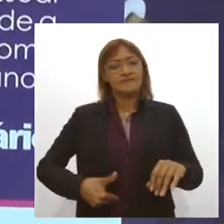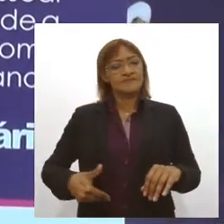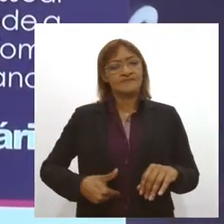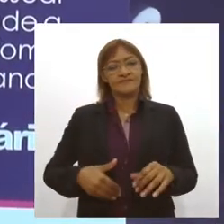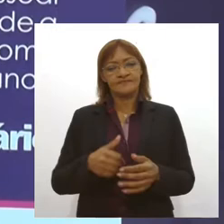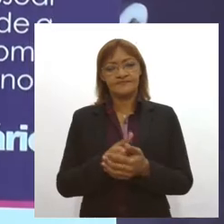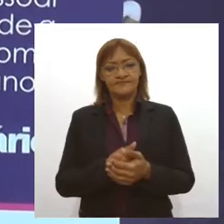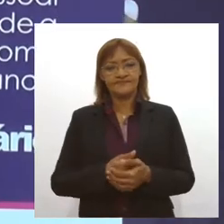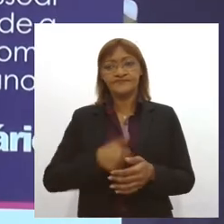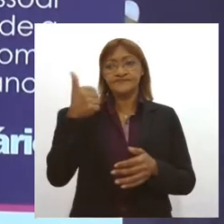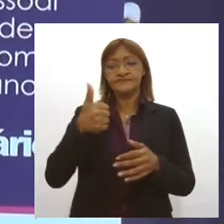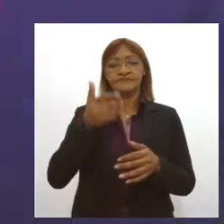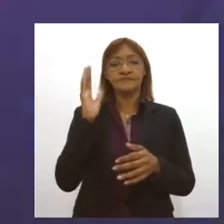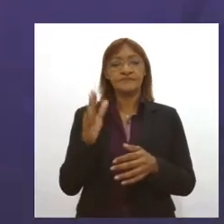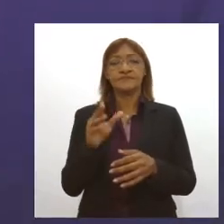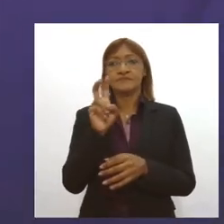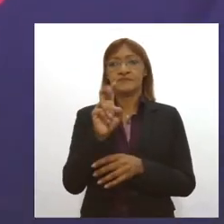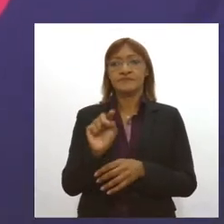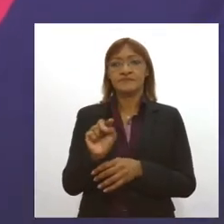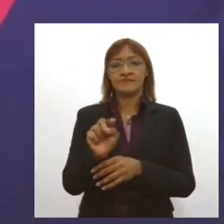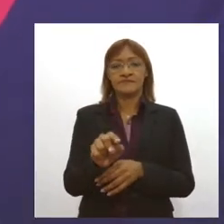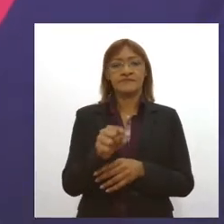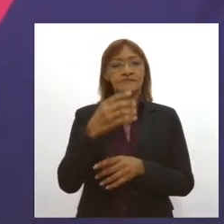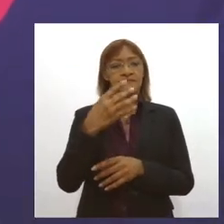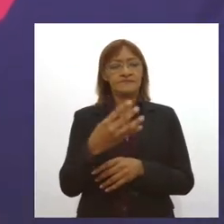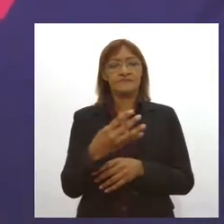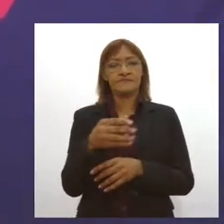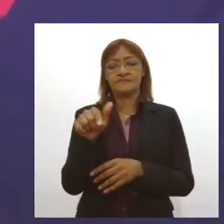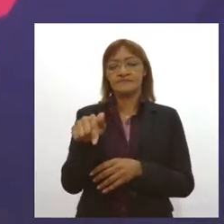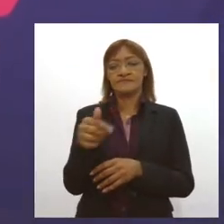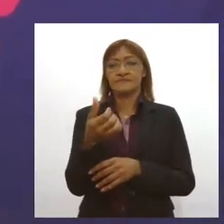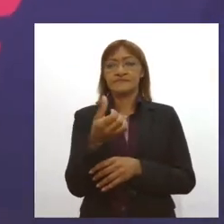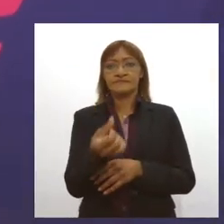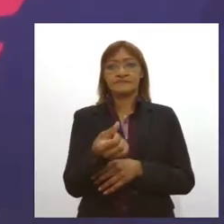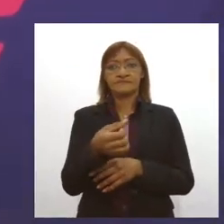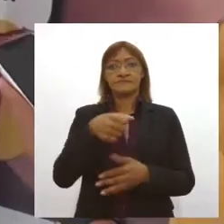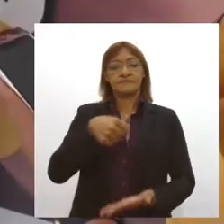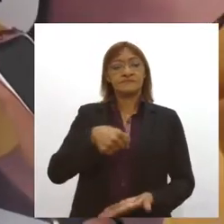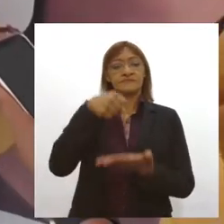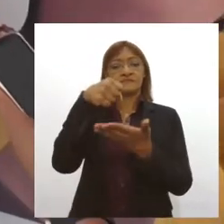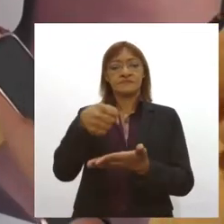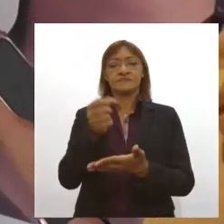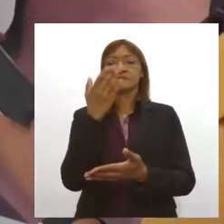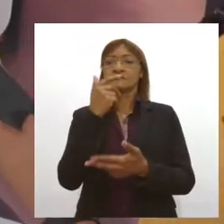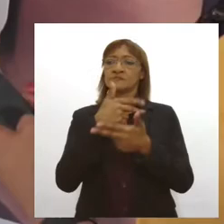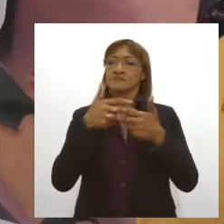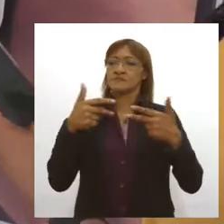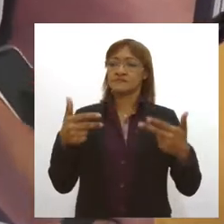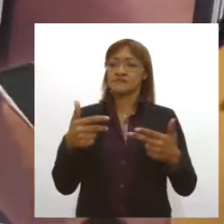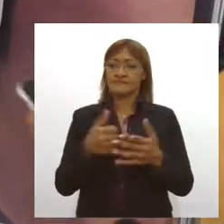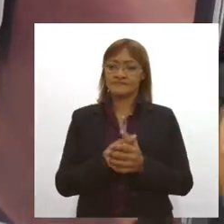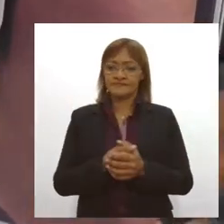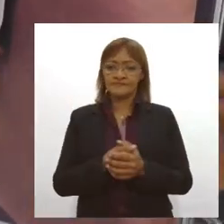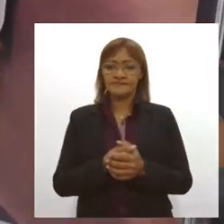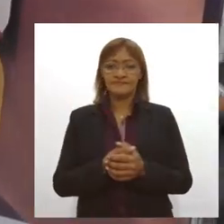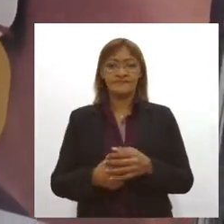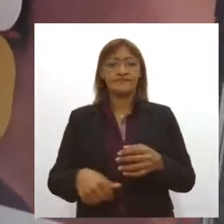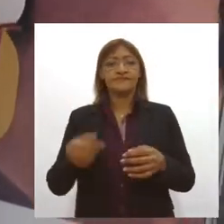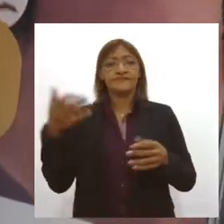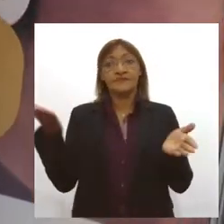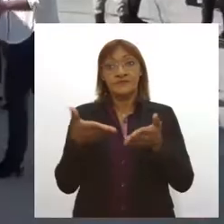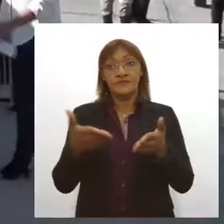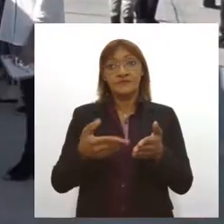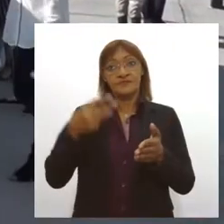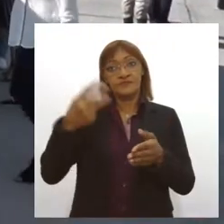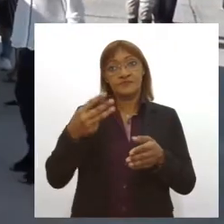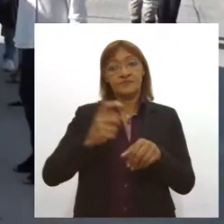Solidarize-se foram doados 5.476 kits alimentícios, fruto de doações. Nessa terceira etapa, podem